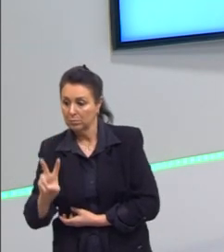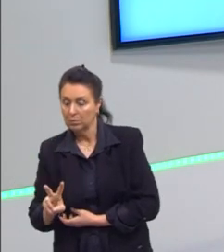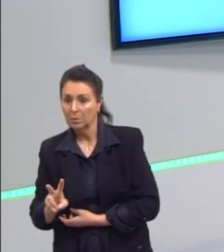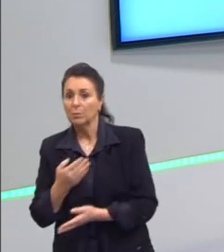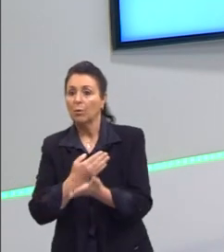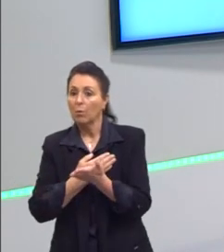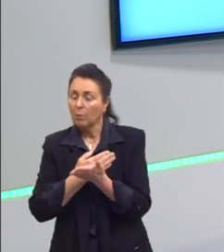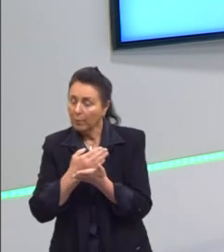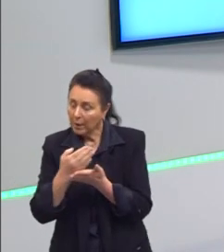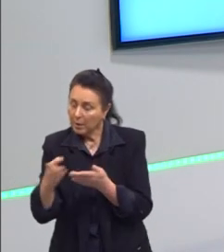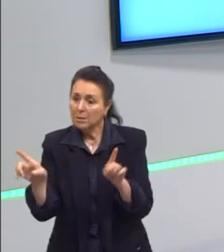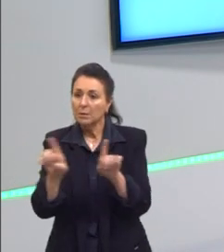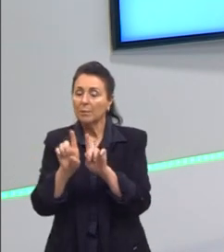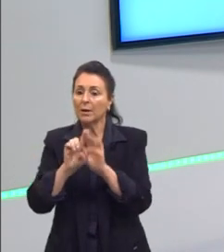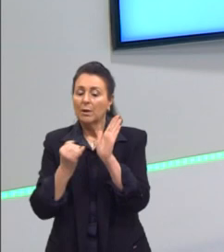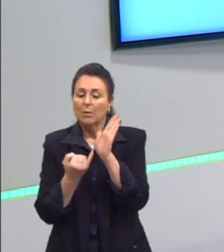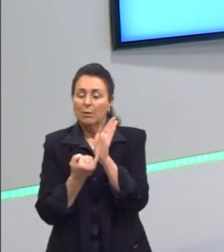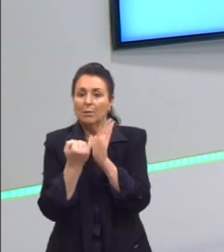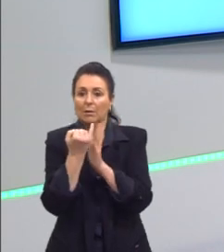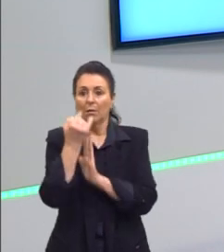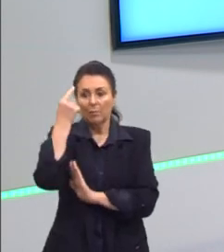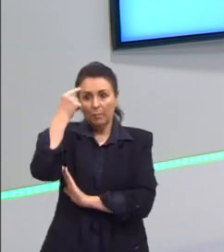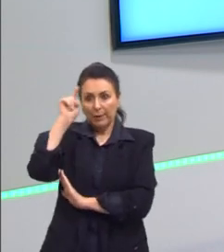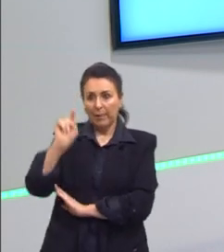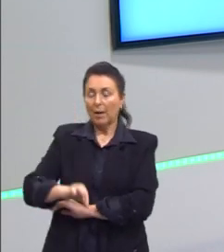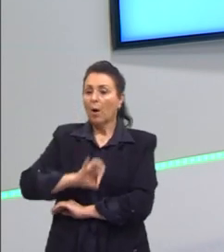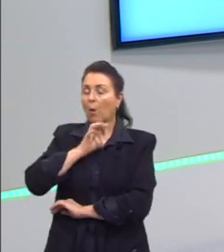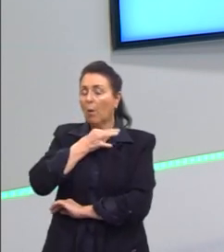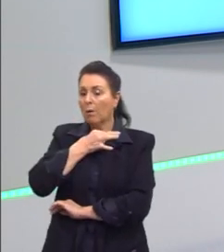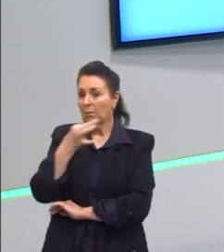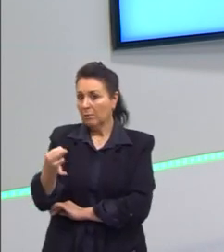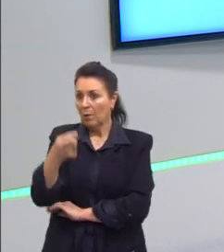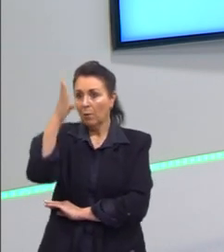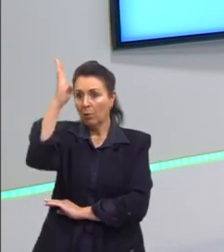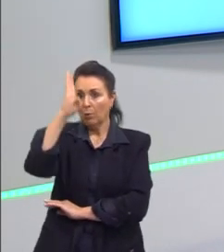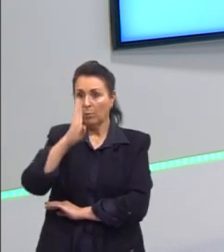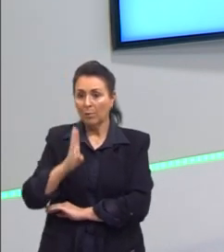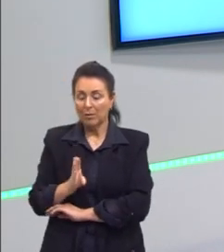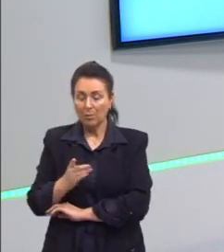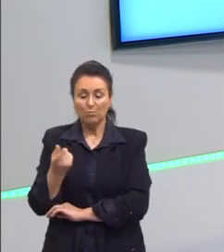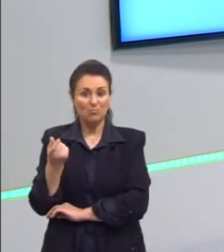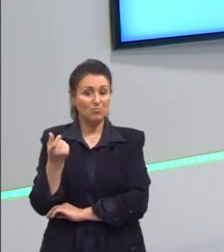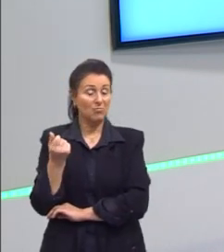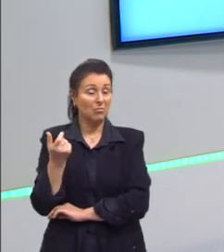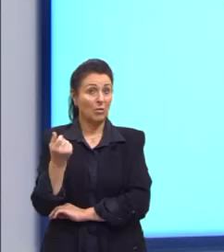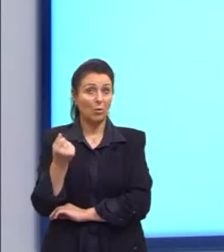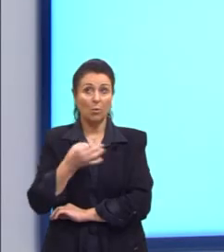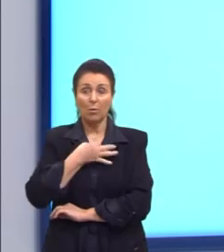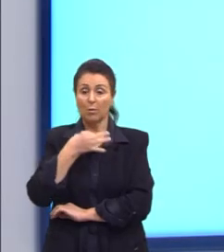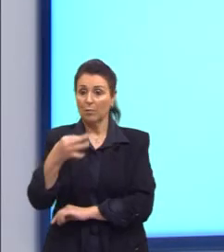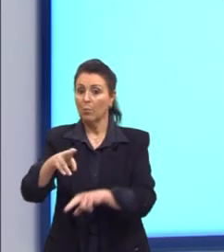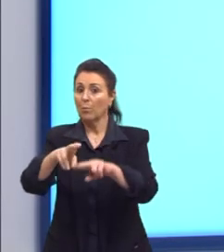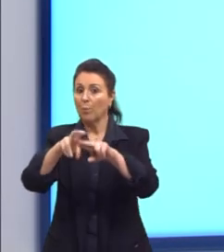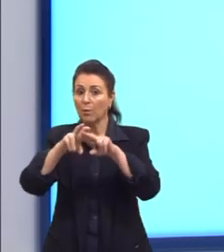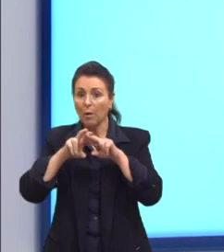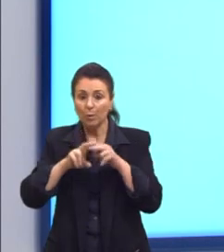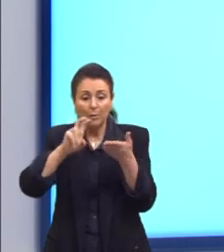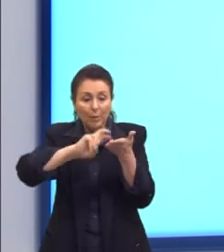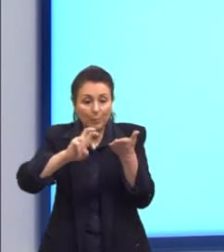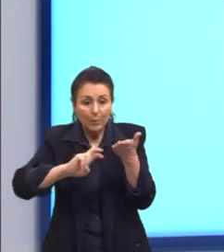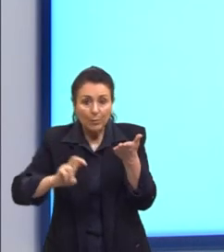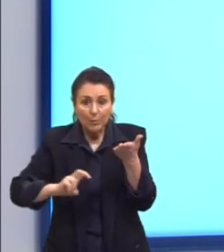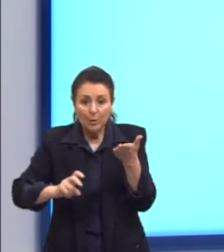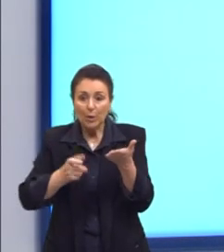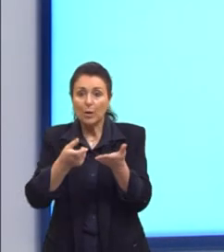inflação maior. Então, foi uma ideia péssima. O Brasil estava com as finanças muito mal nesse momento da República